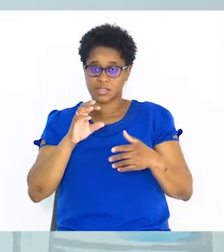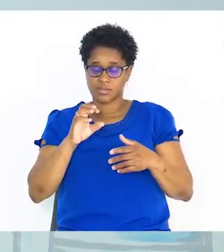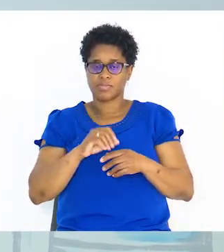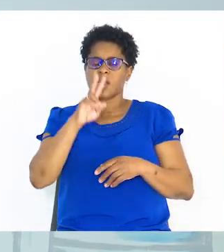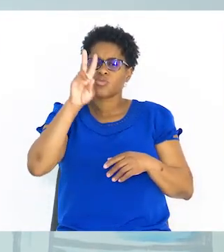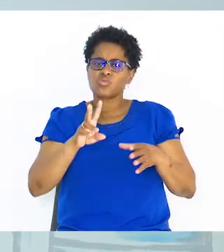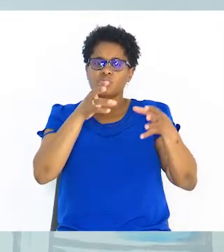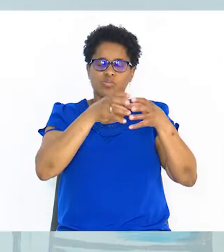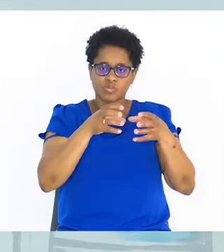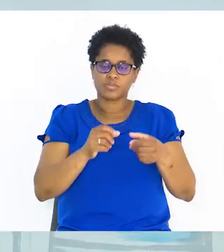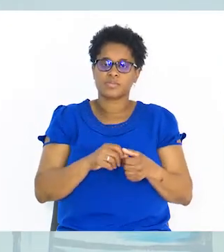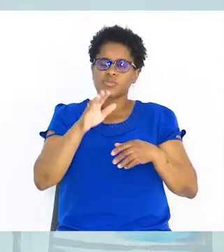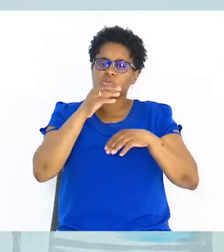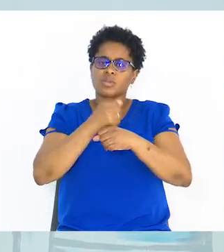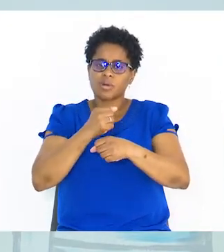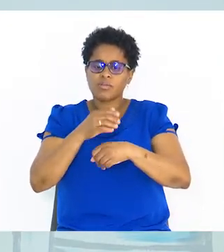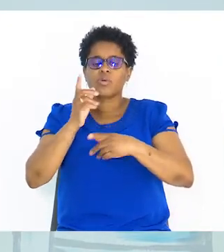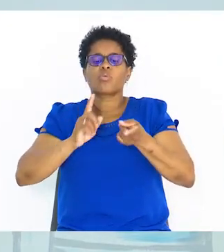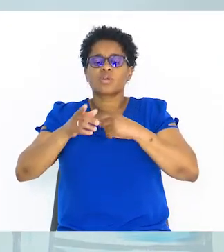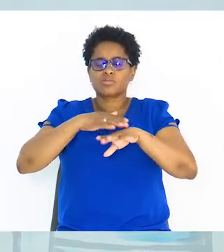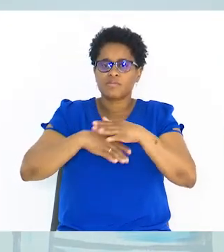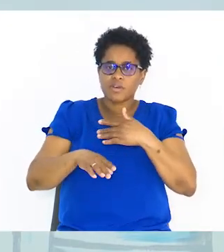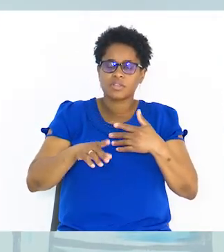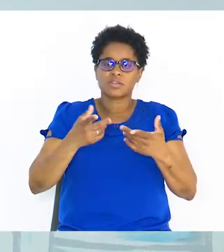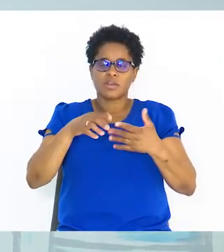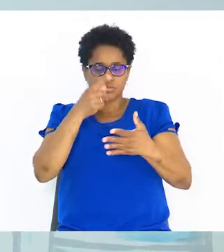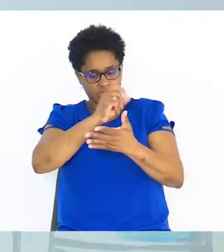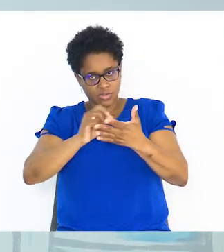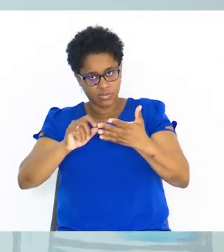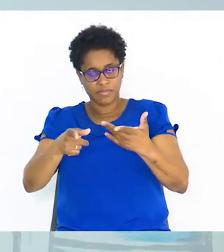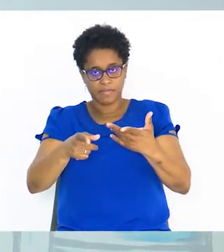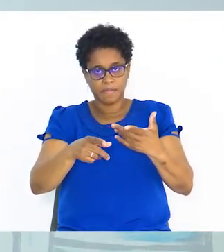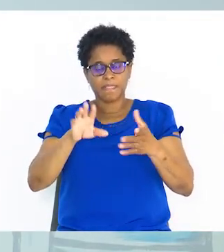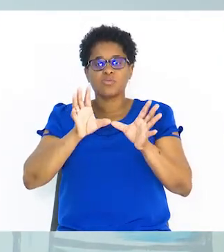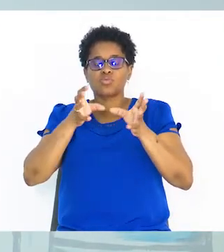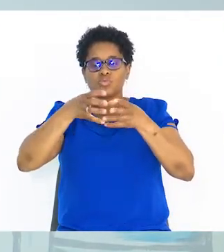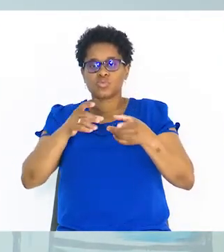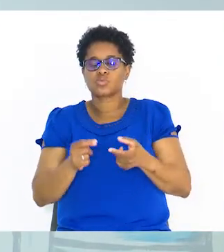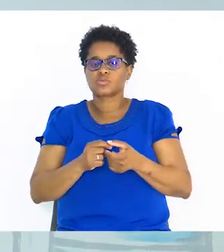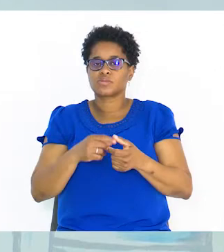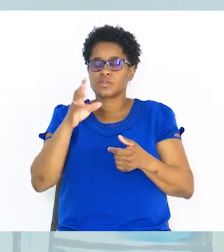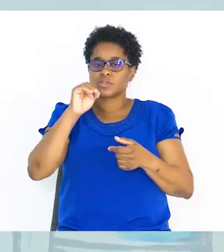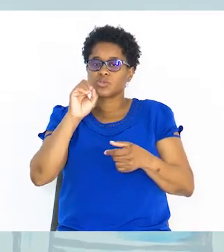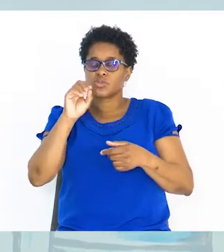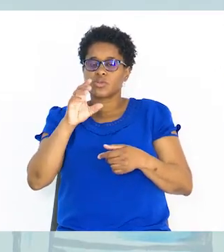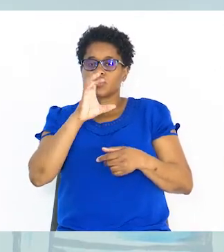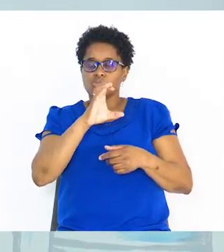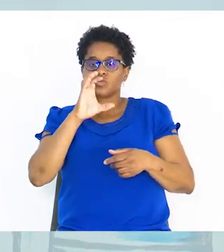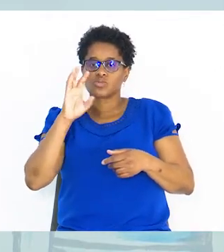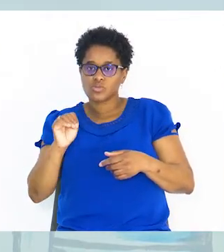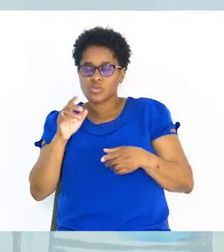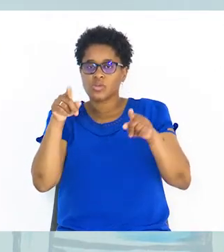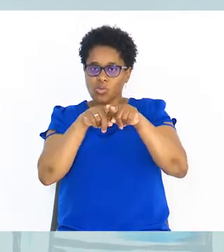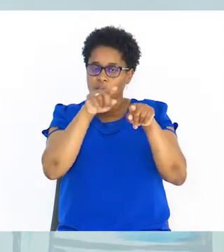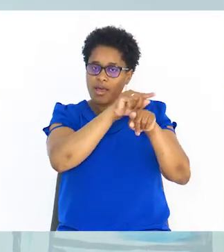O segundo passo, o que é que vamos fazer? Vamos representar os conjuntos solução na mesma